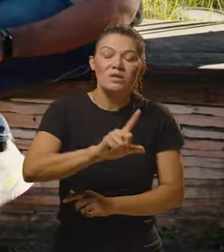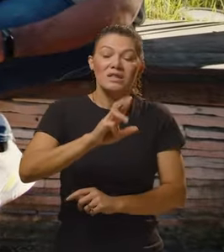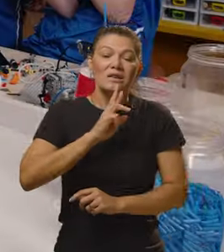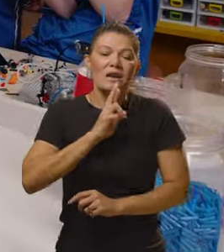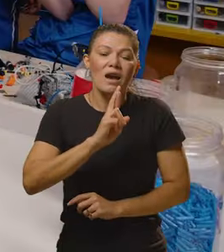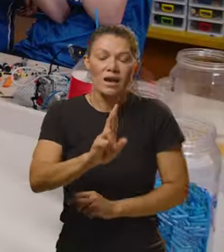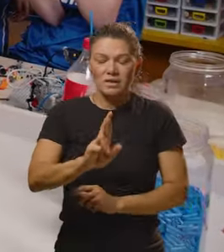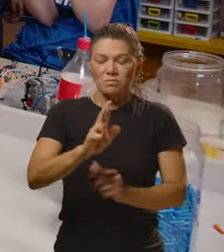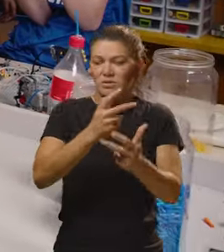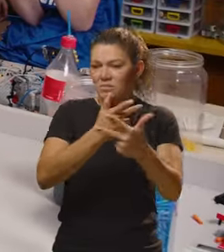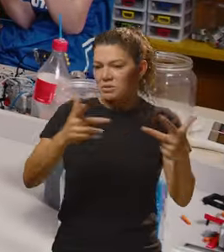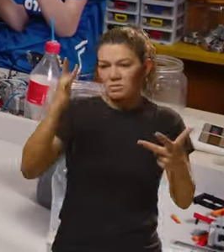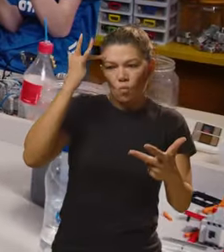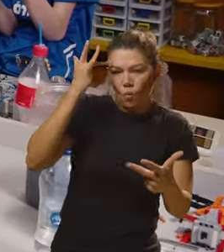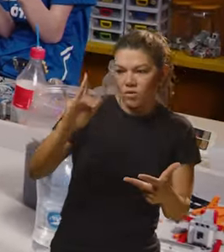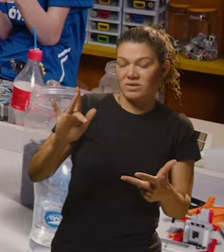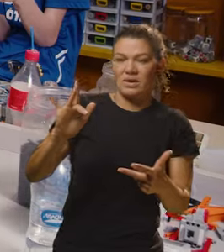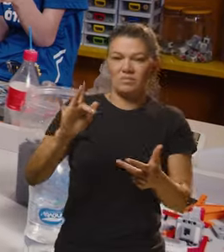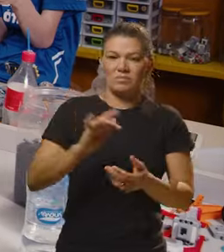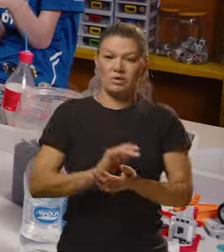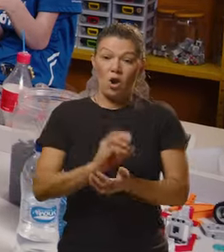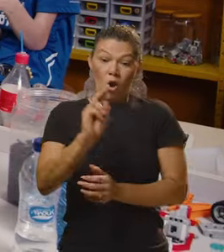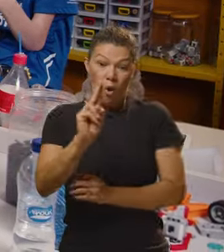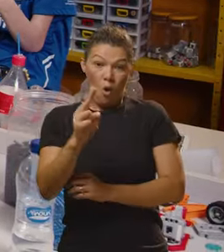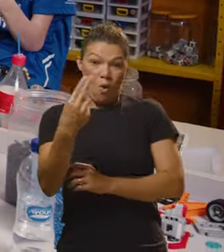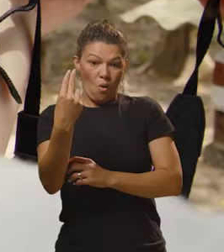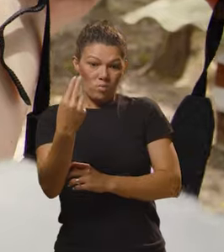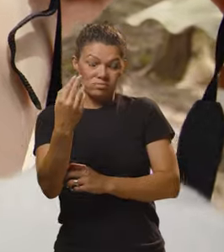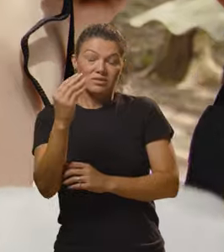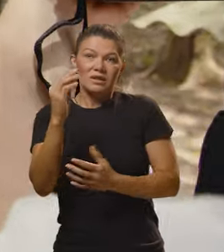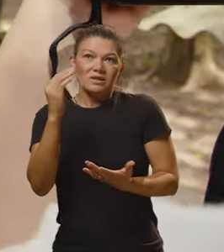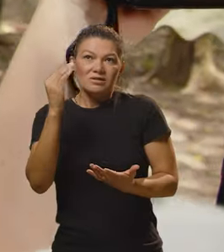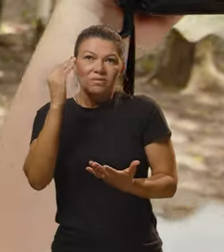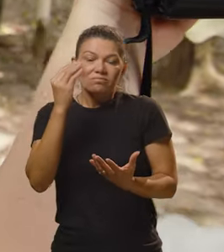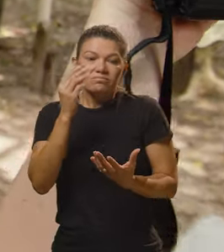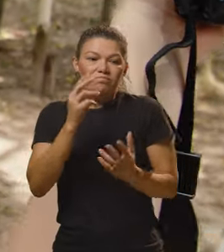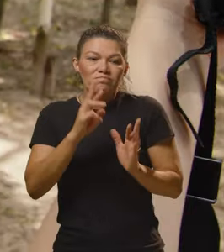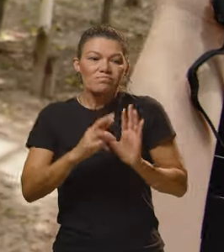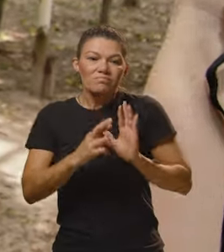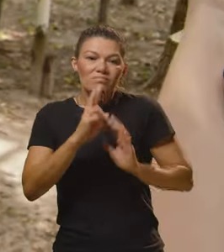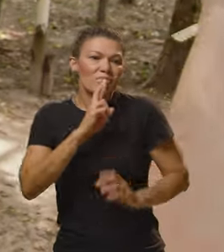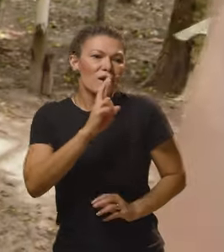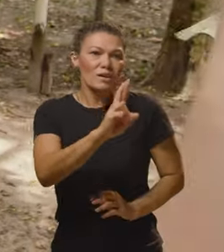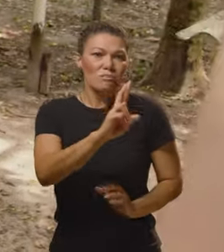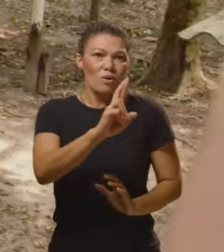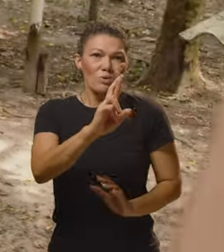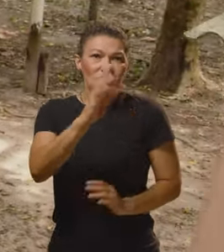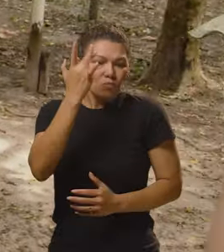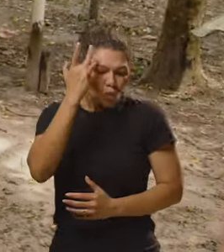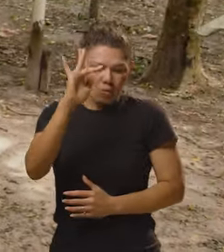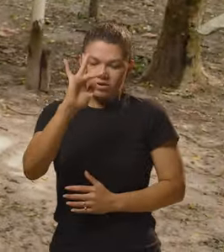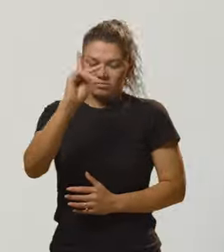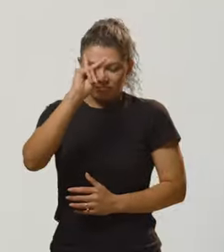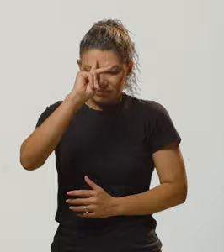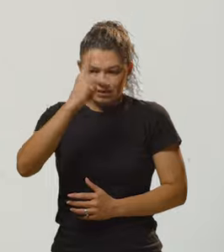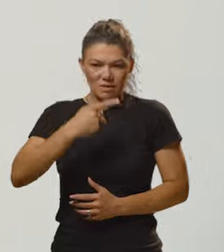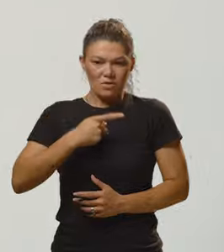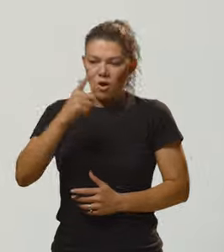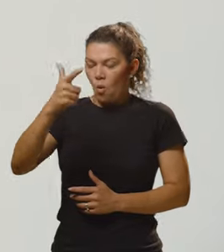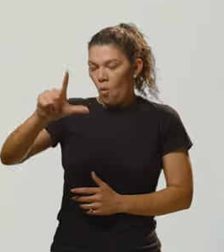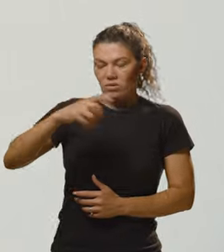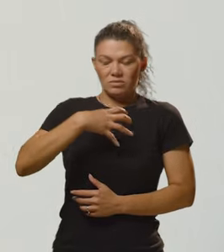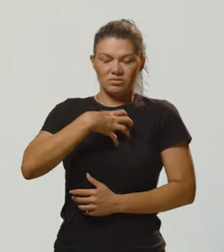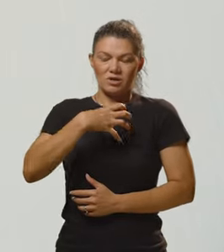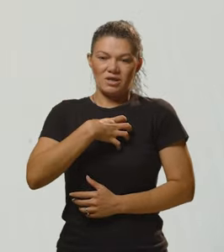também buscar respostas para as questões que elas não sabem, ou eles vão entregar uma resposta que elas também não sabiam,